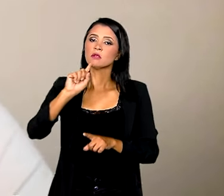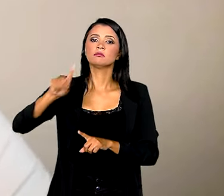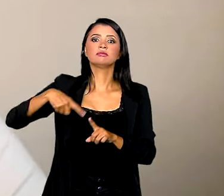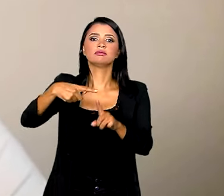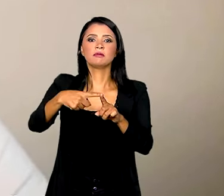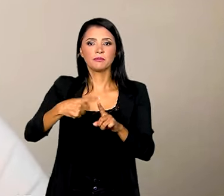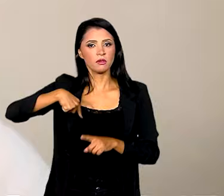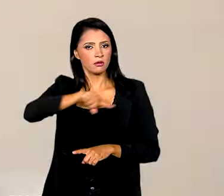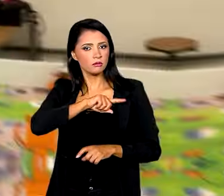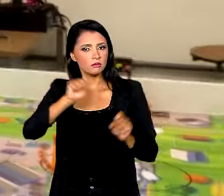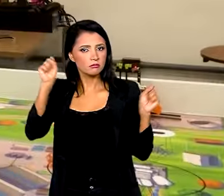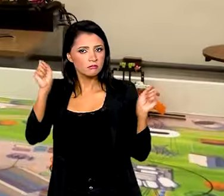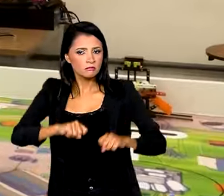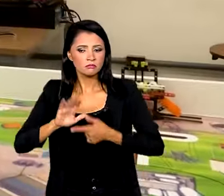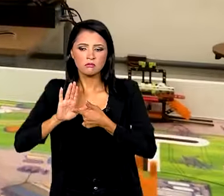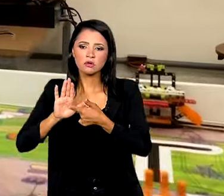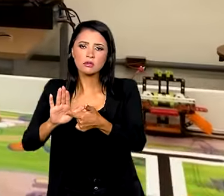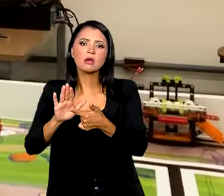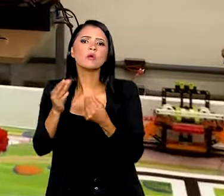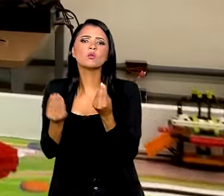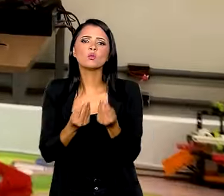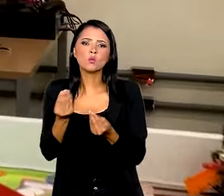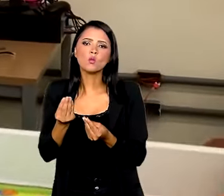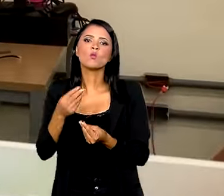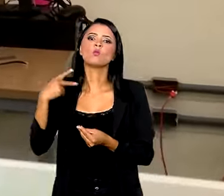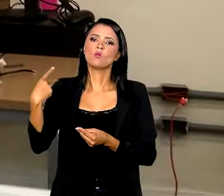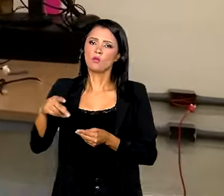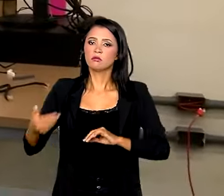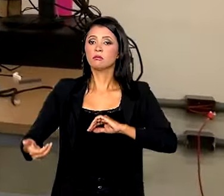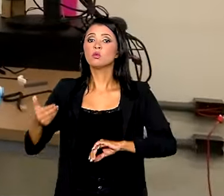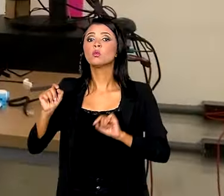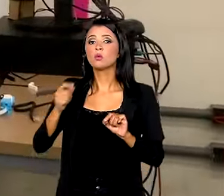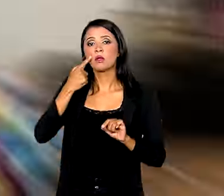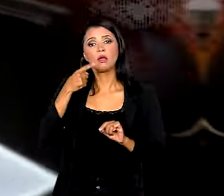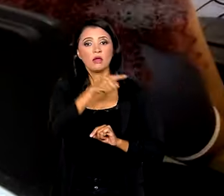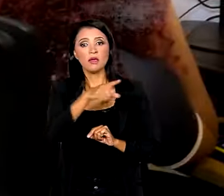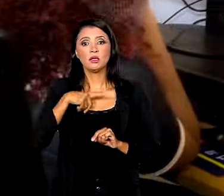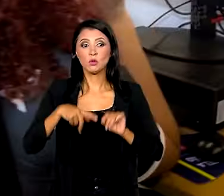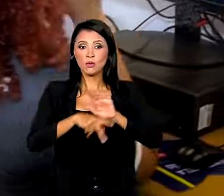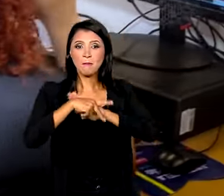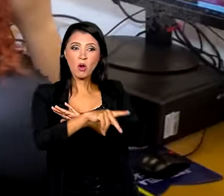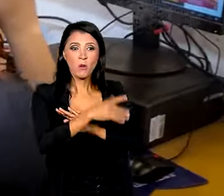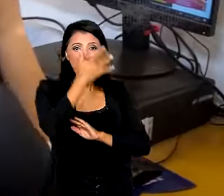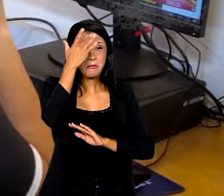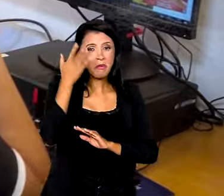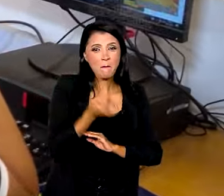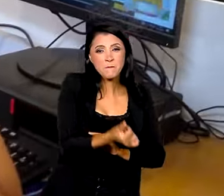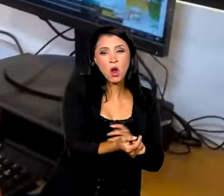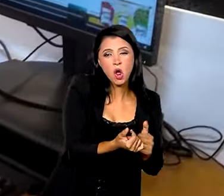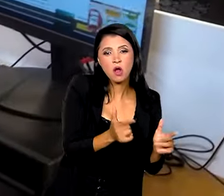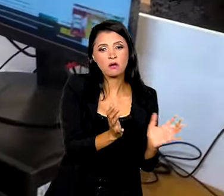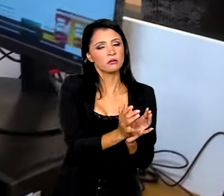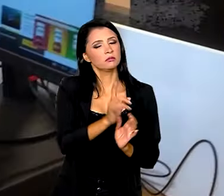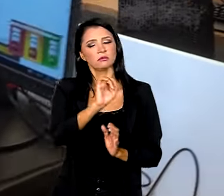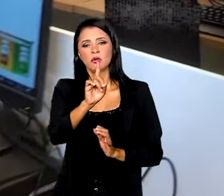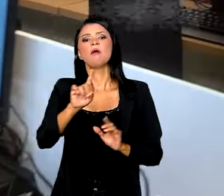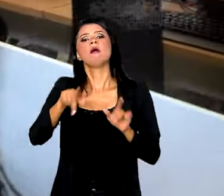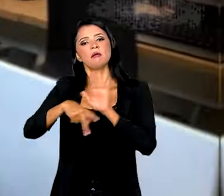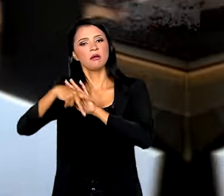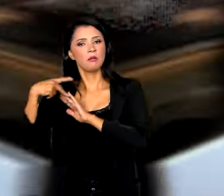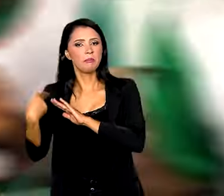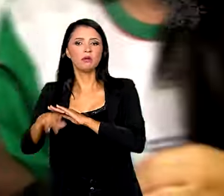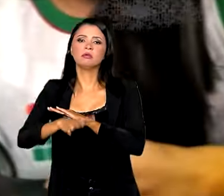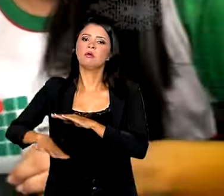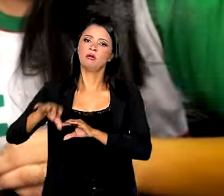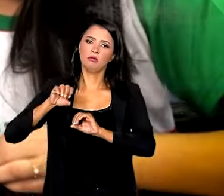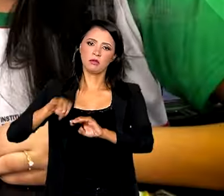precisa ser reforçado para que a gente possa mostrar, inclusive para o Congresso Nacional, que isso não é uma demanda de meia